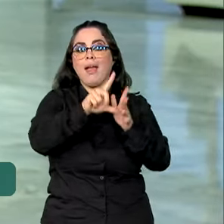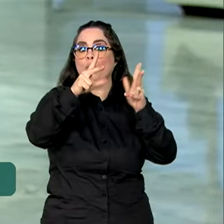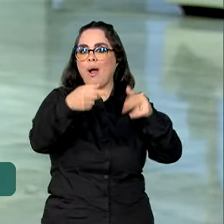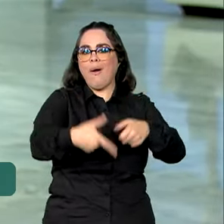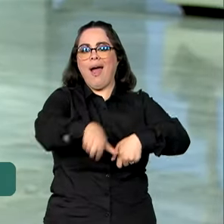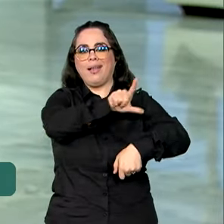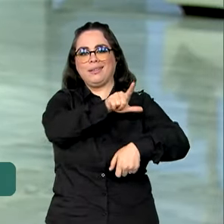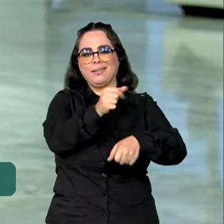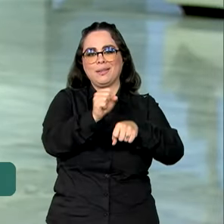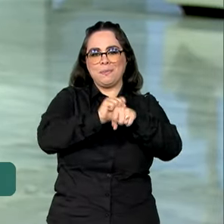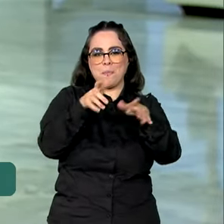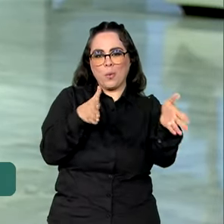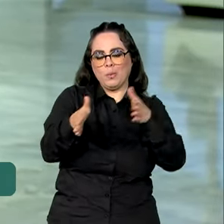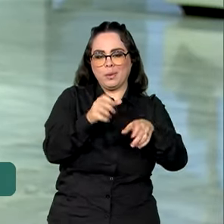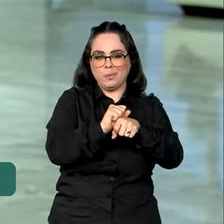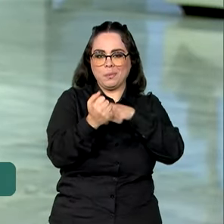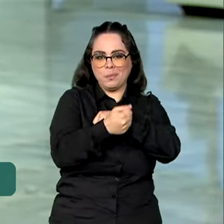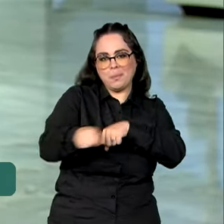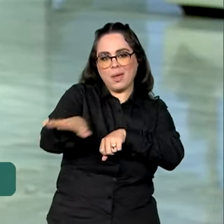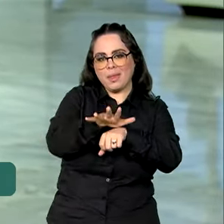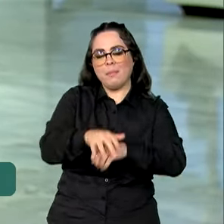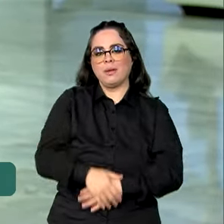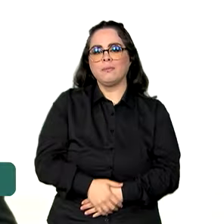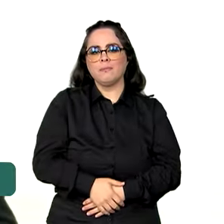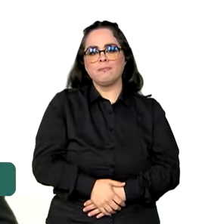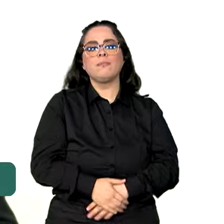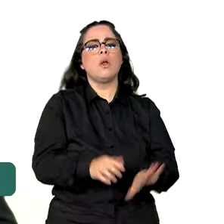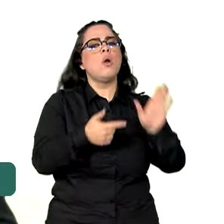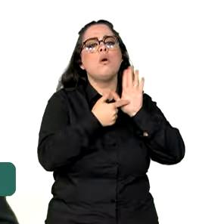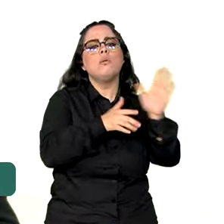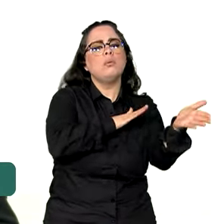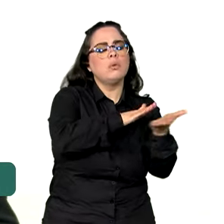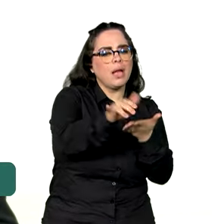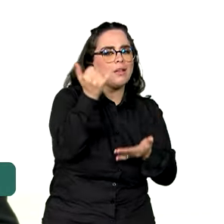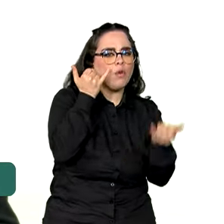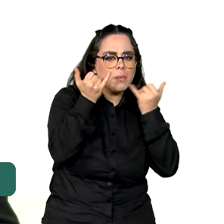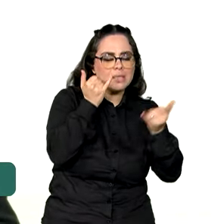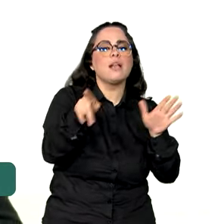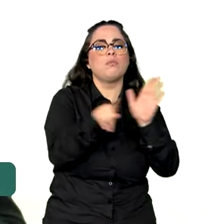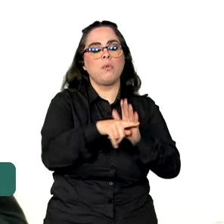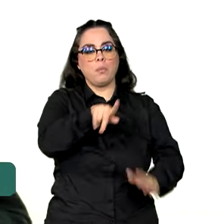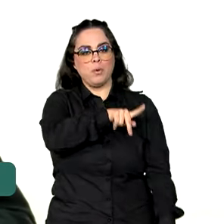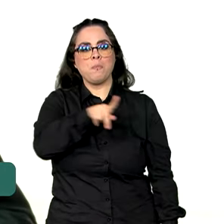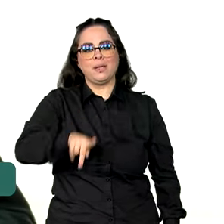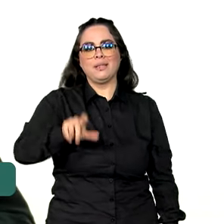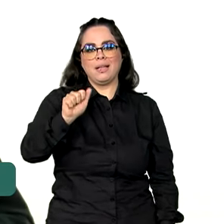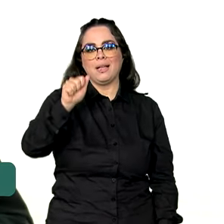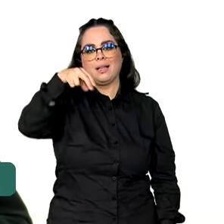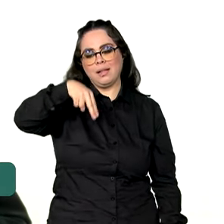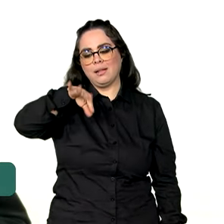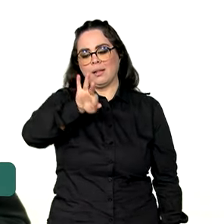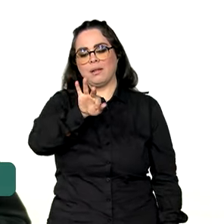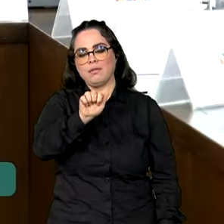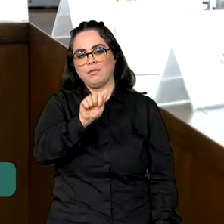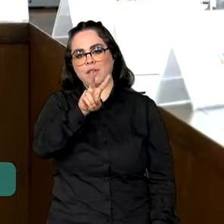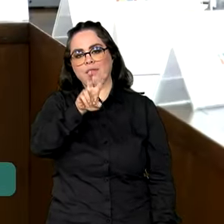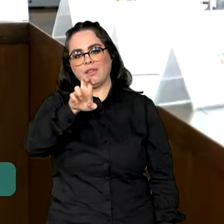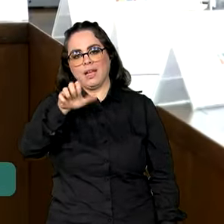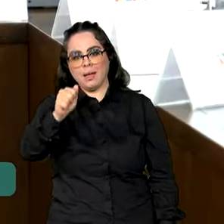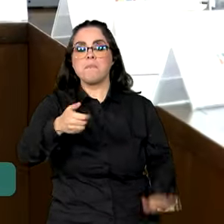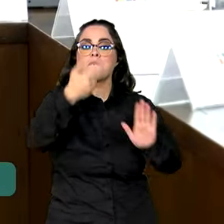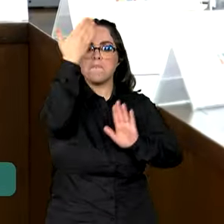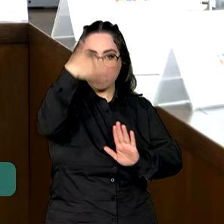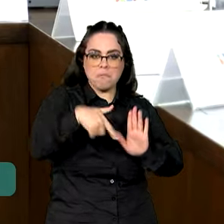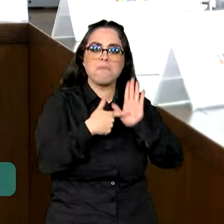O balanço foi apresentado pelo presidente da Associação Nacional dos Fabricantes de Veículos Automotores, Anfávia, ao